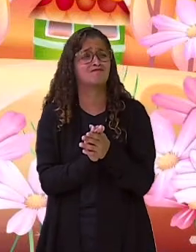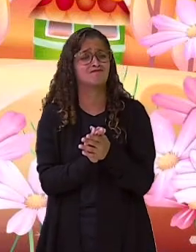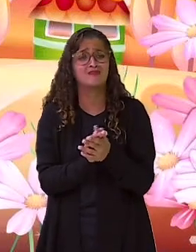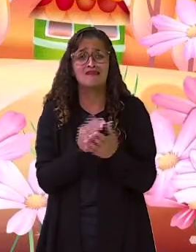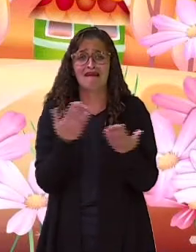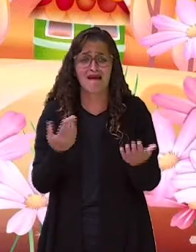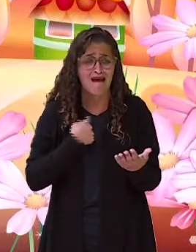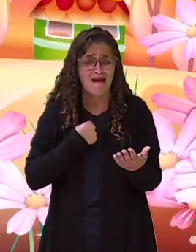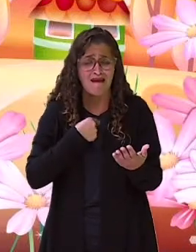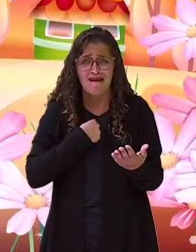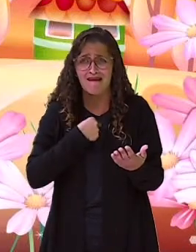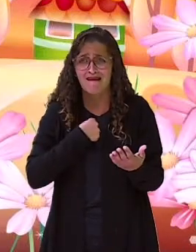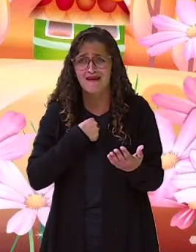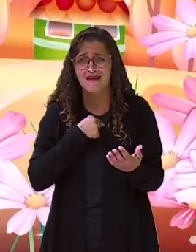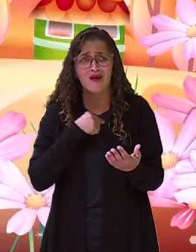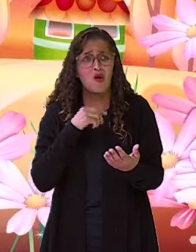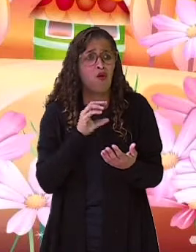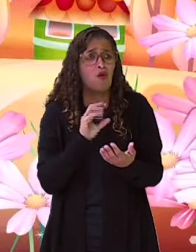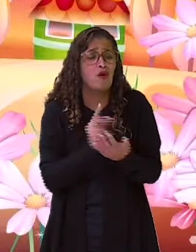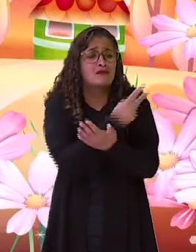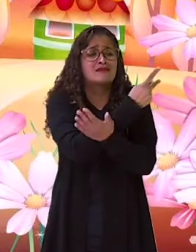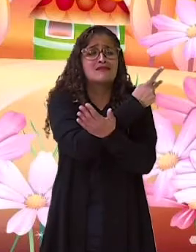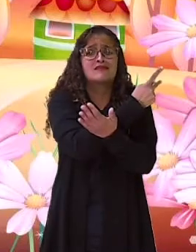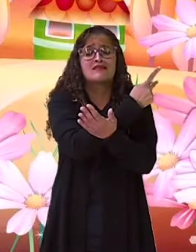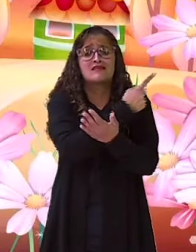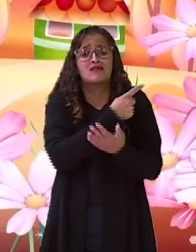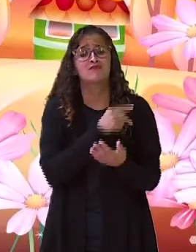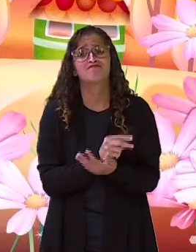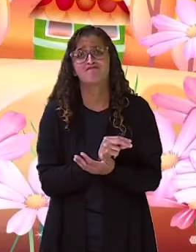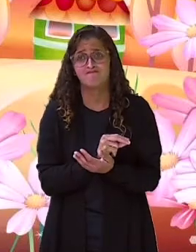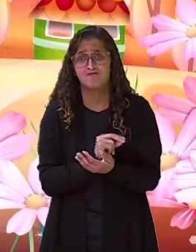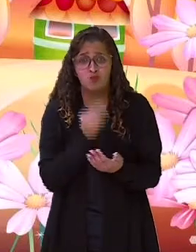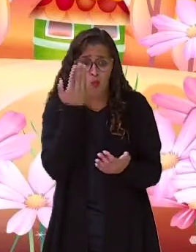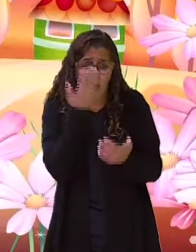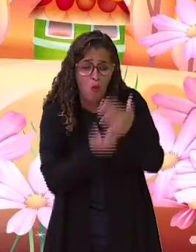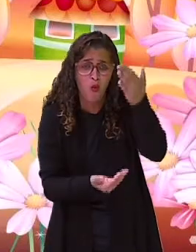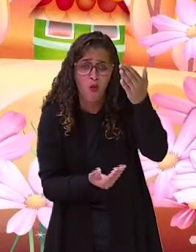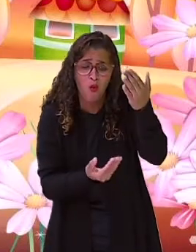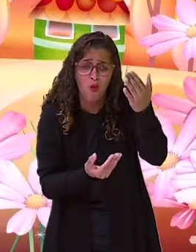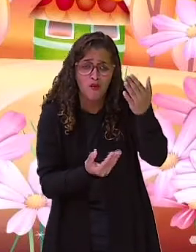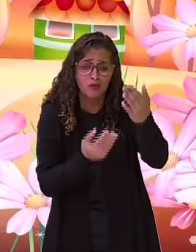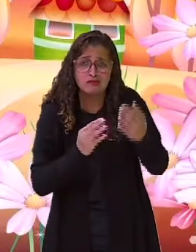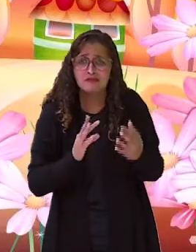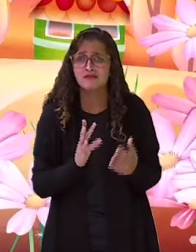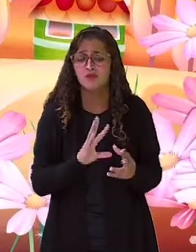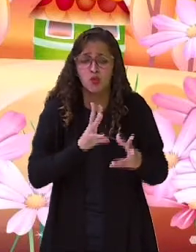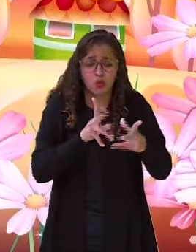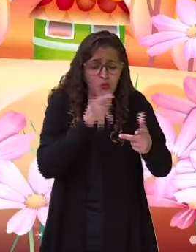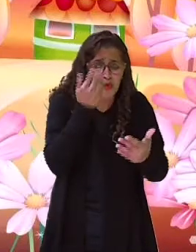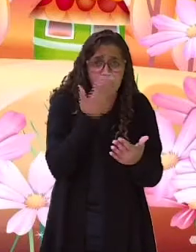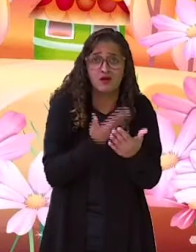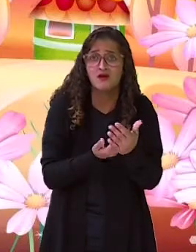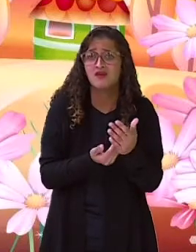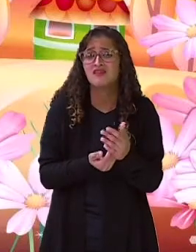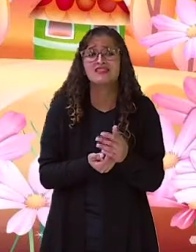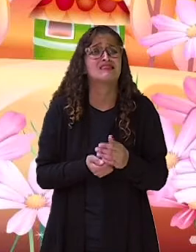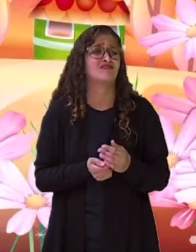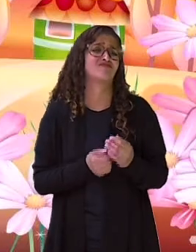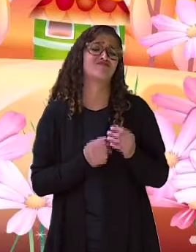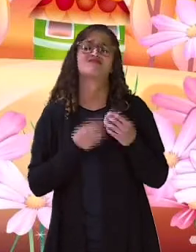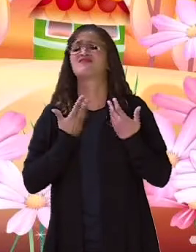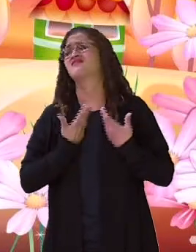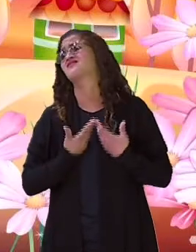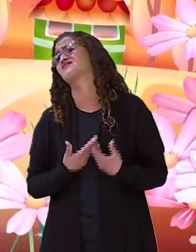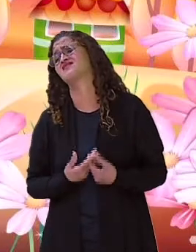Tudo que tinha acontecido ficou zangado. Disse que não era possível, disse que não aguentava mais.